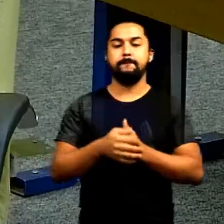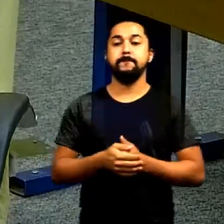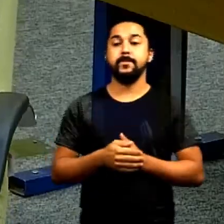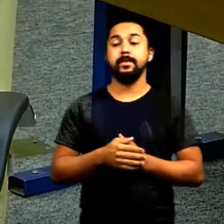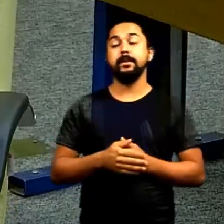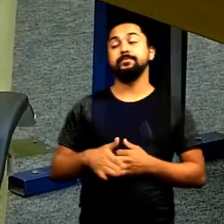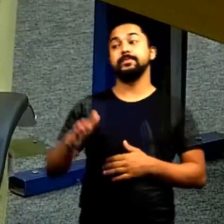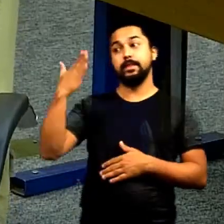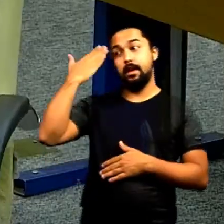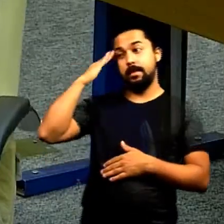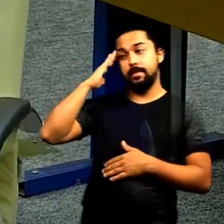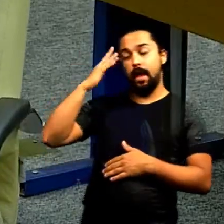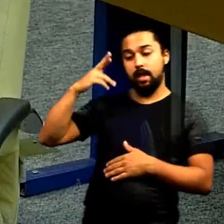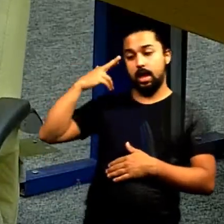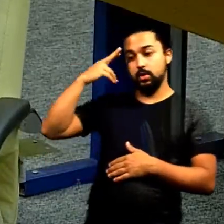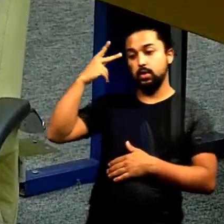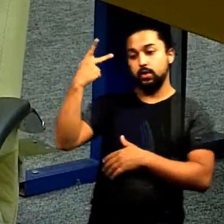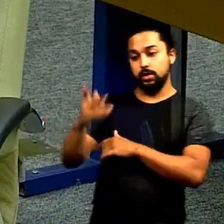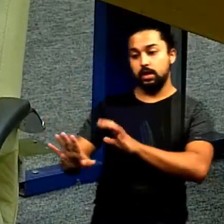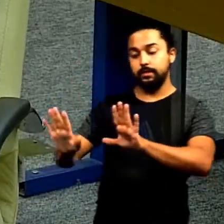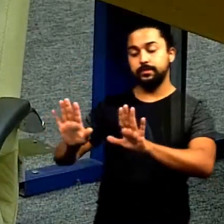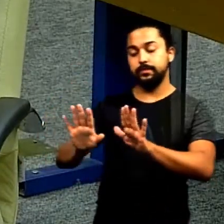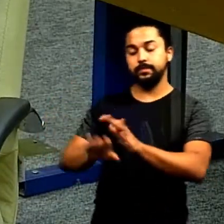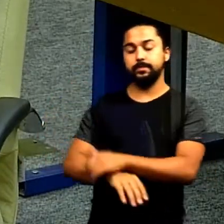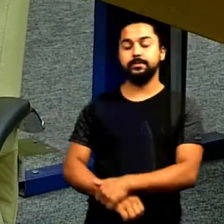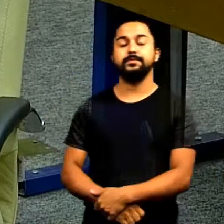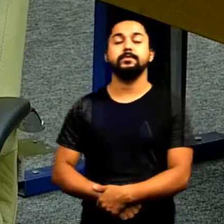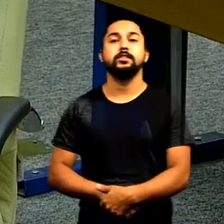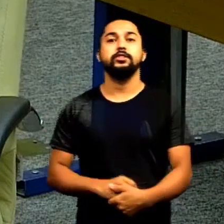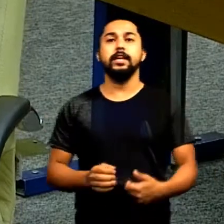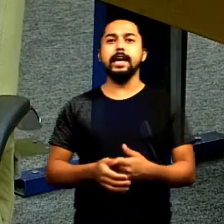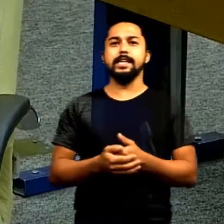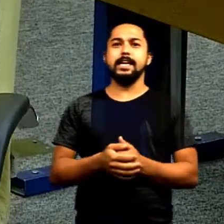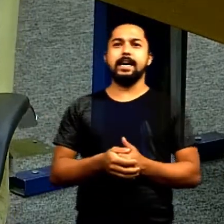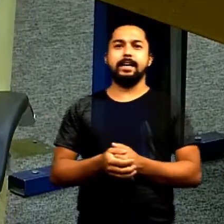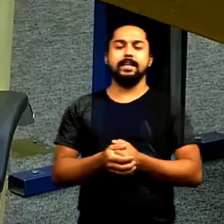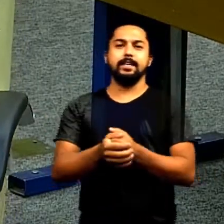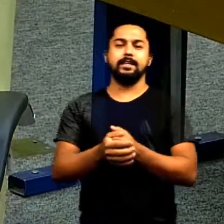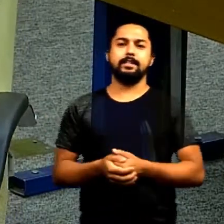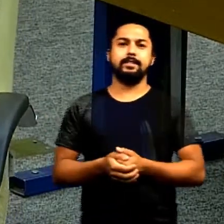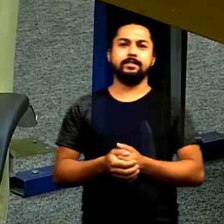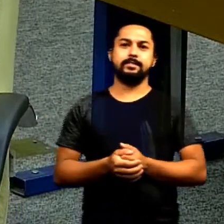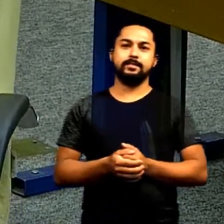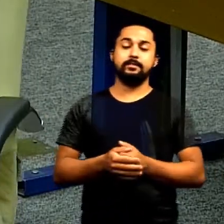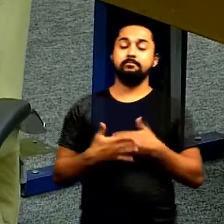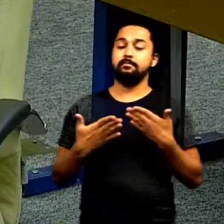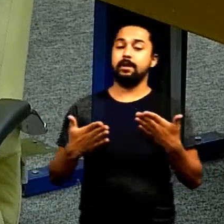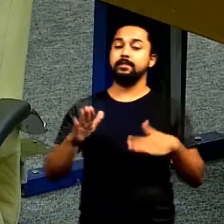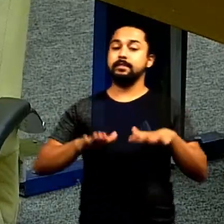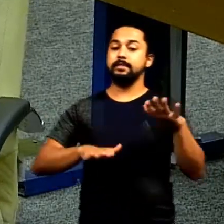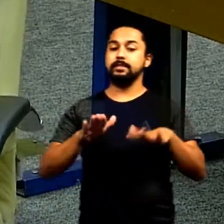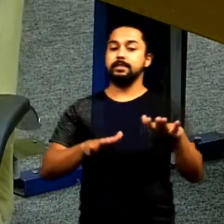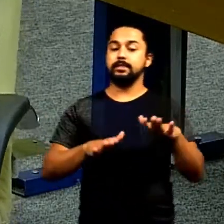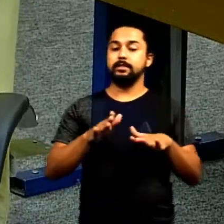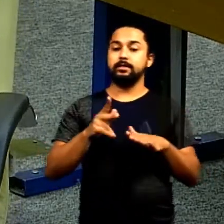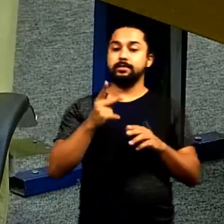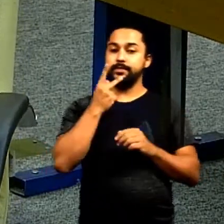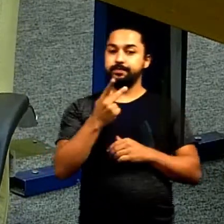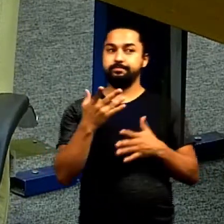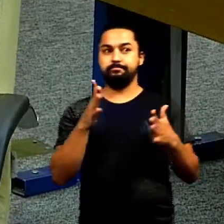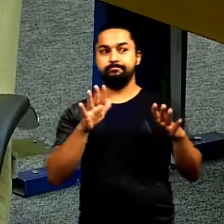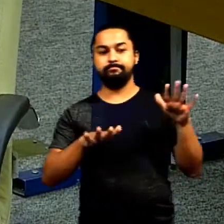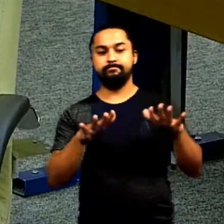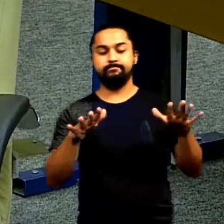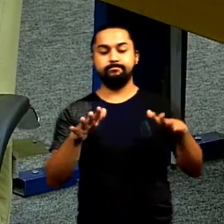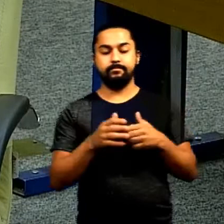eu entendo o seu raciocínio Paulo Magalhães mas a hora que o Paulo Ortegal mandava apesar da minha